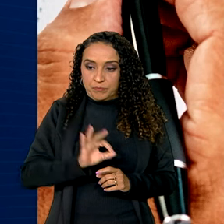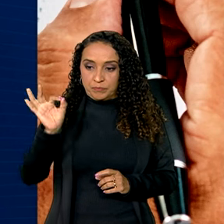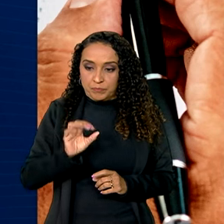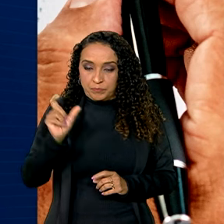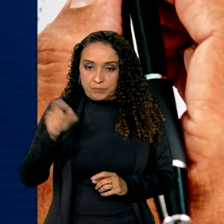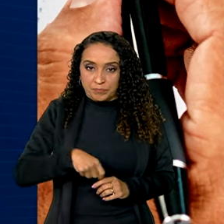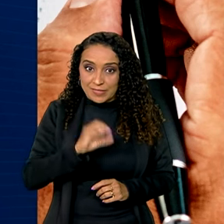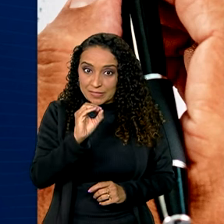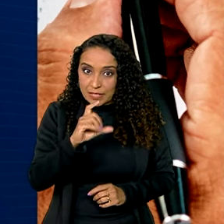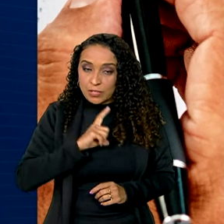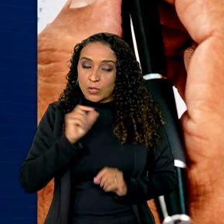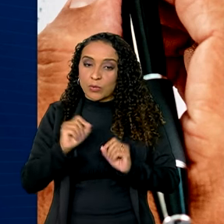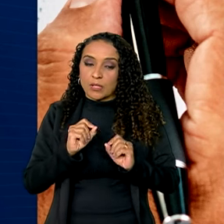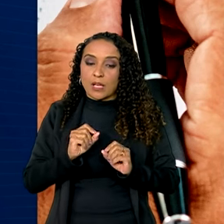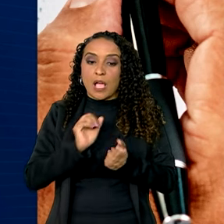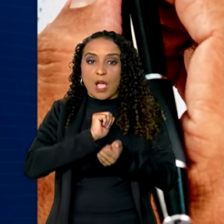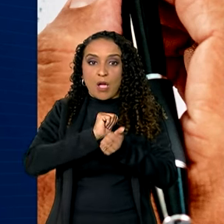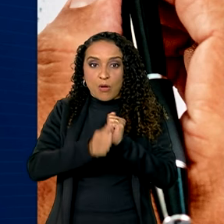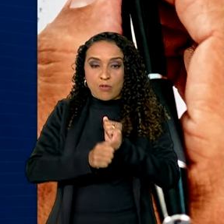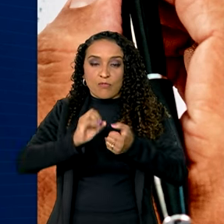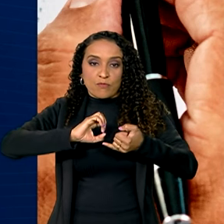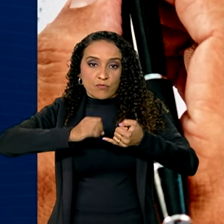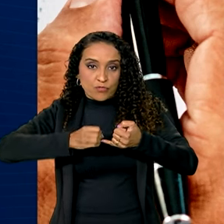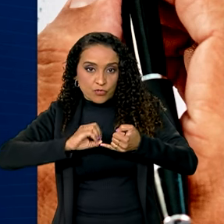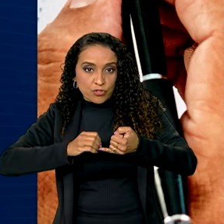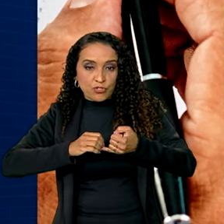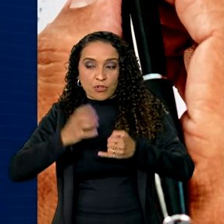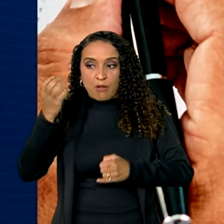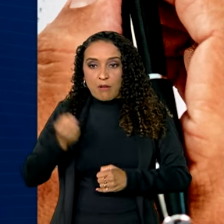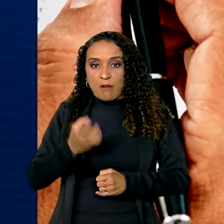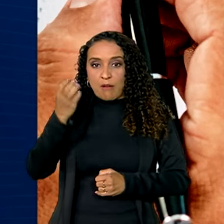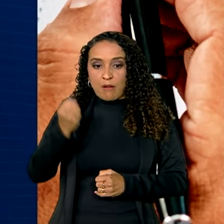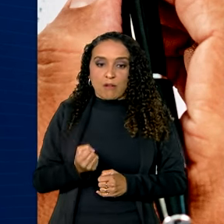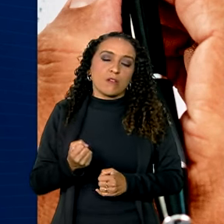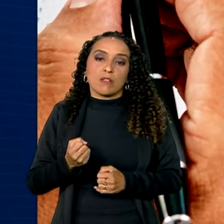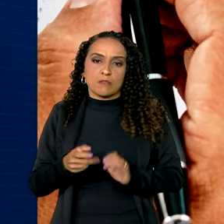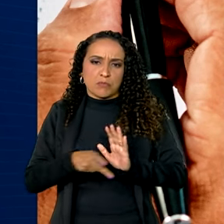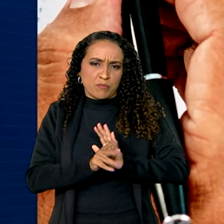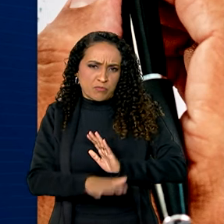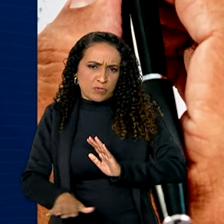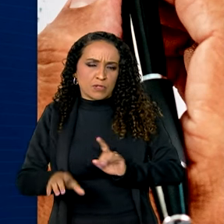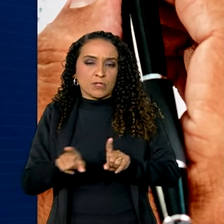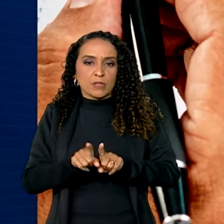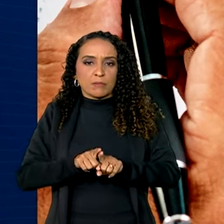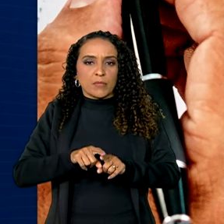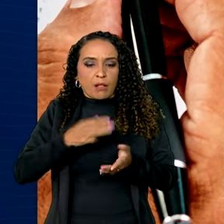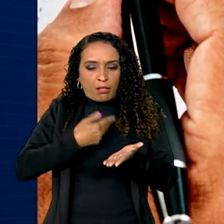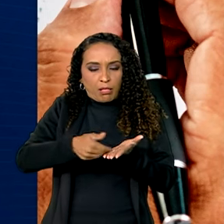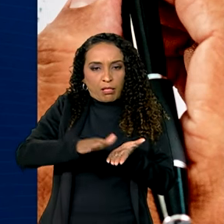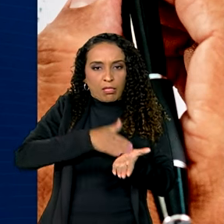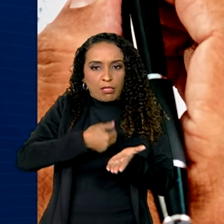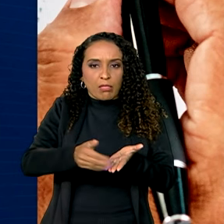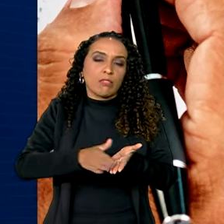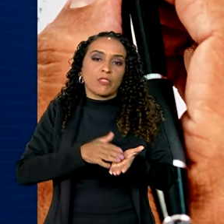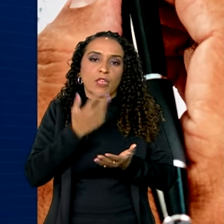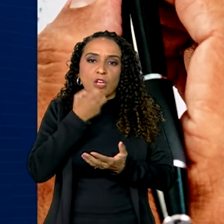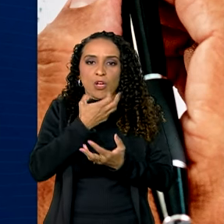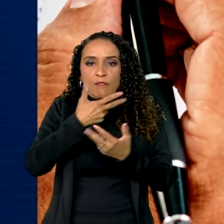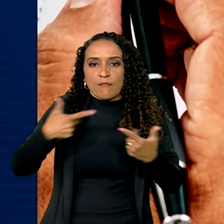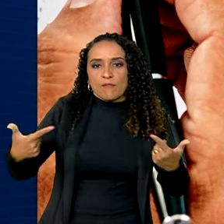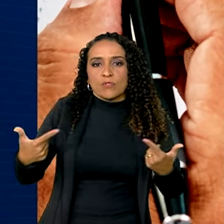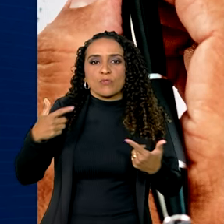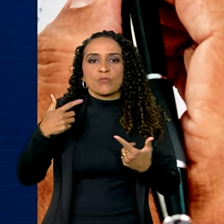zero estão arroz, feijão, leites e fórmulas infantis, manteiga, margarina, frutas,